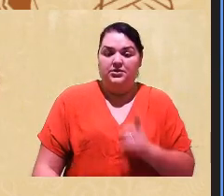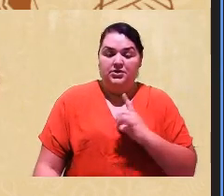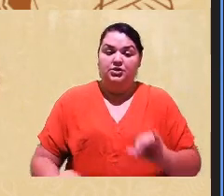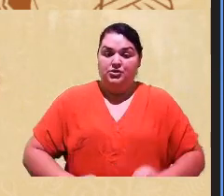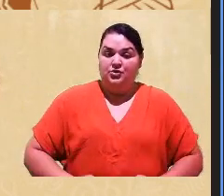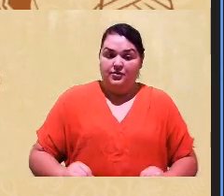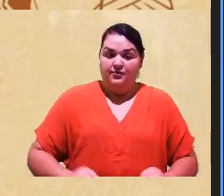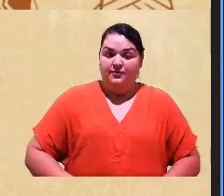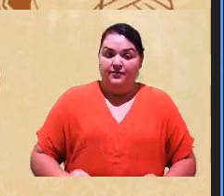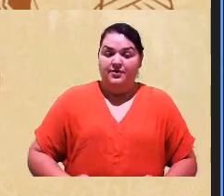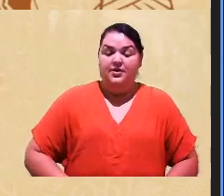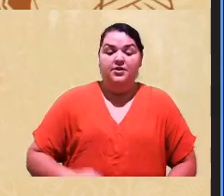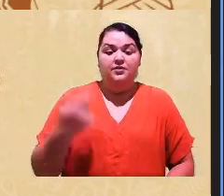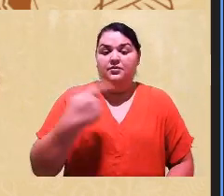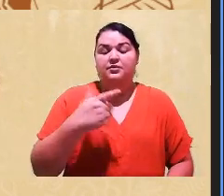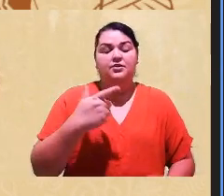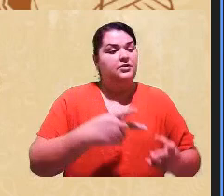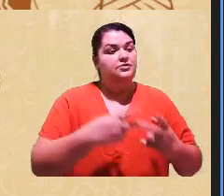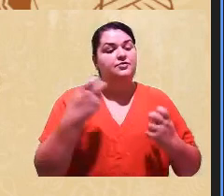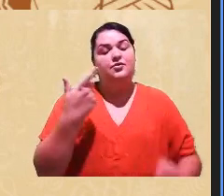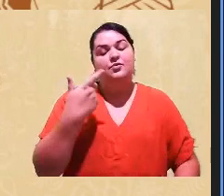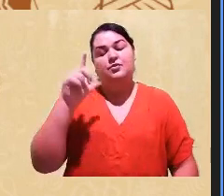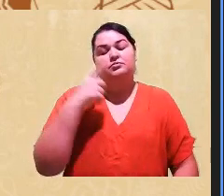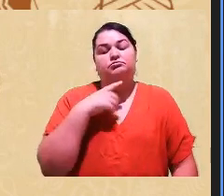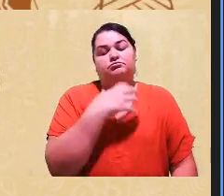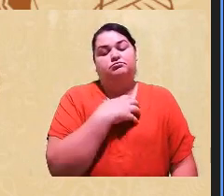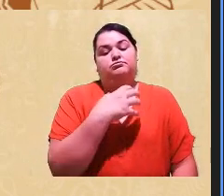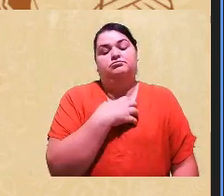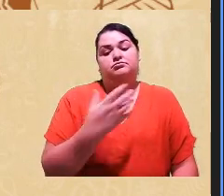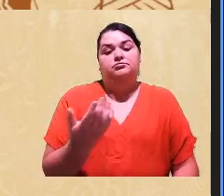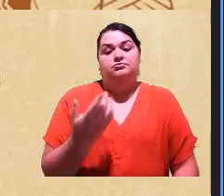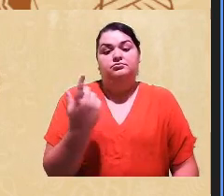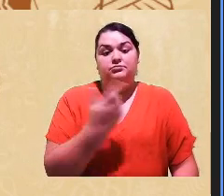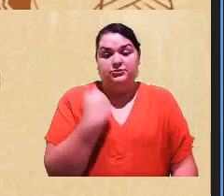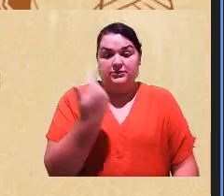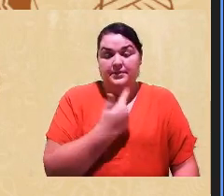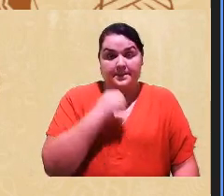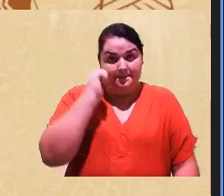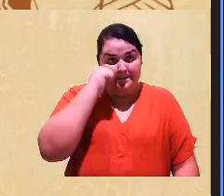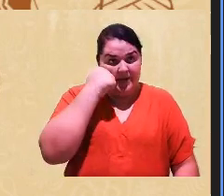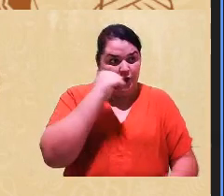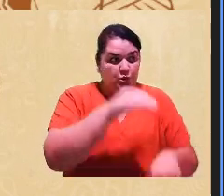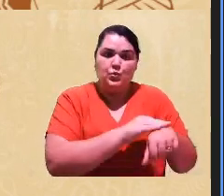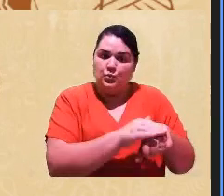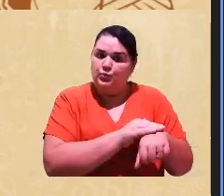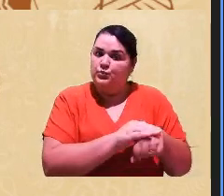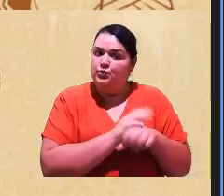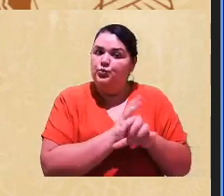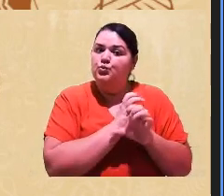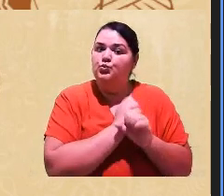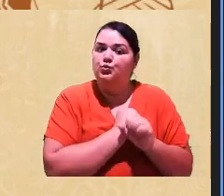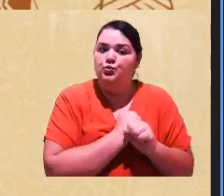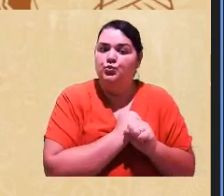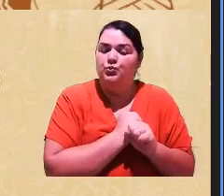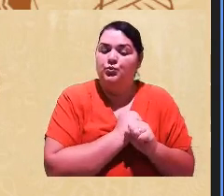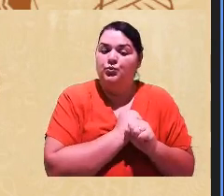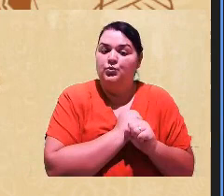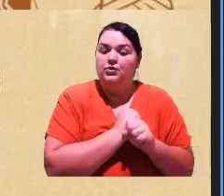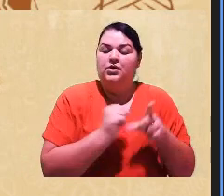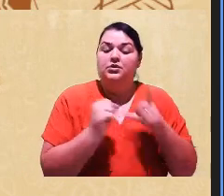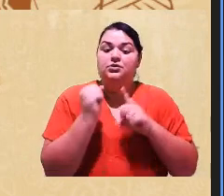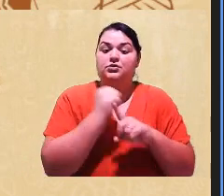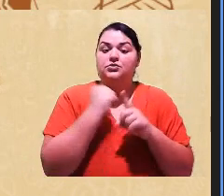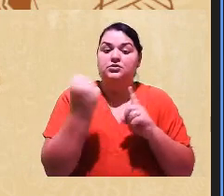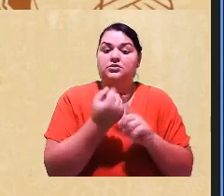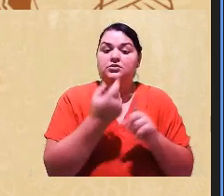mas não de identificar o outro fenotipicamente. estou falando nós negros, né? Estou falando que a sociedade vai identificando a população